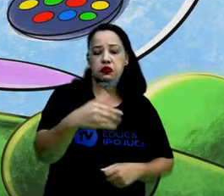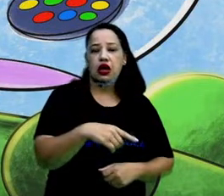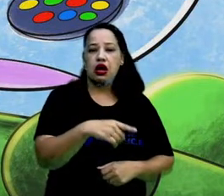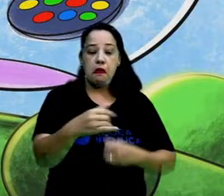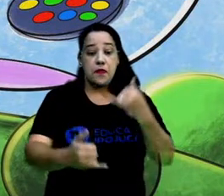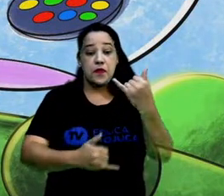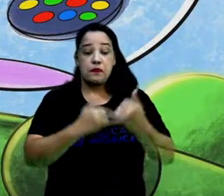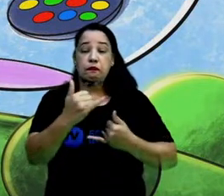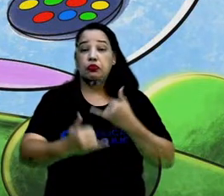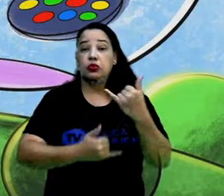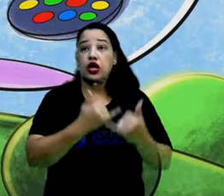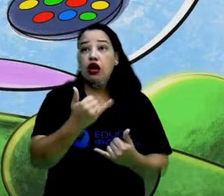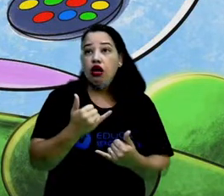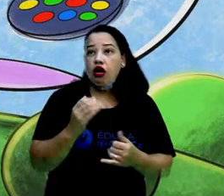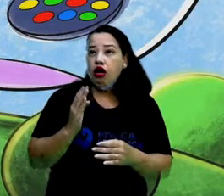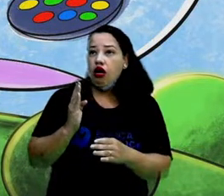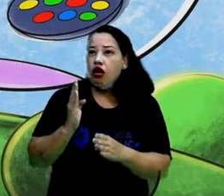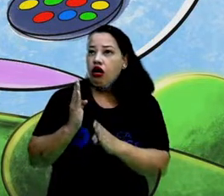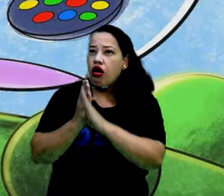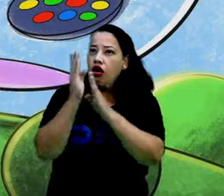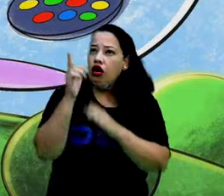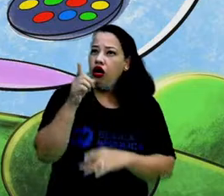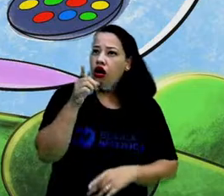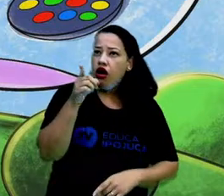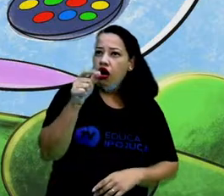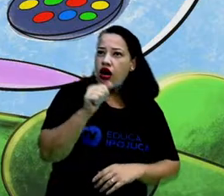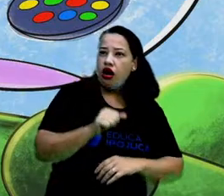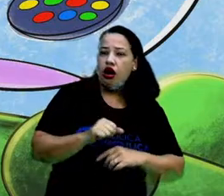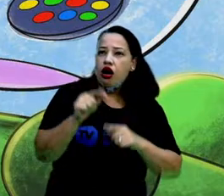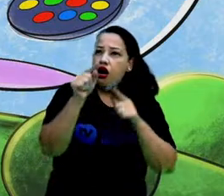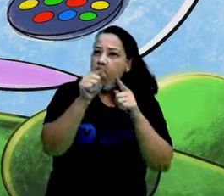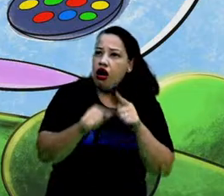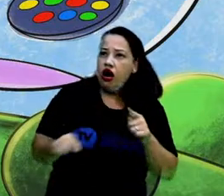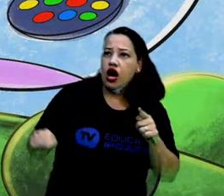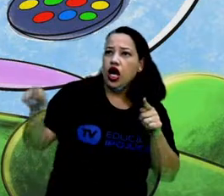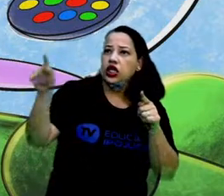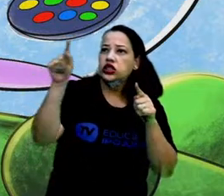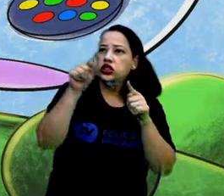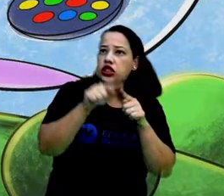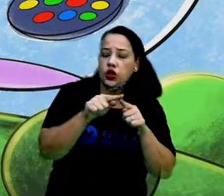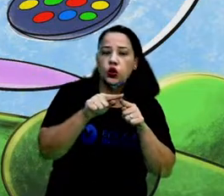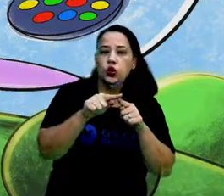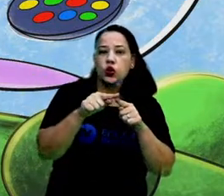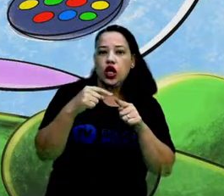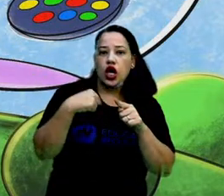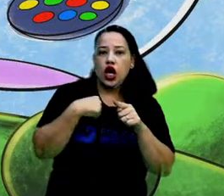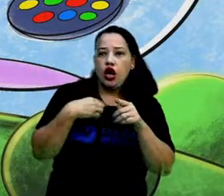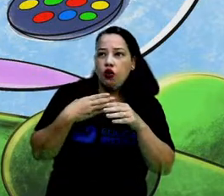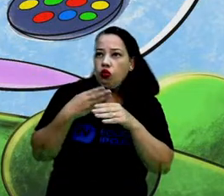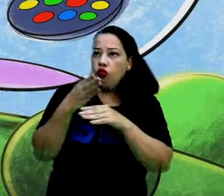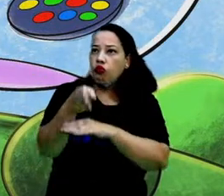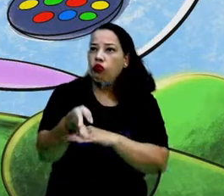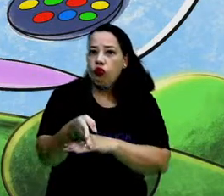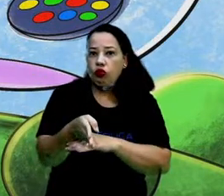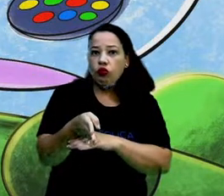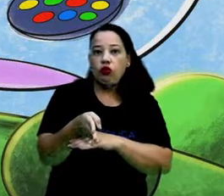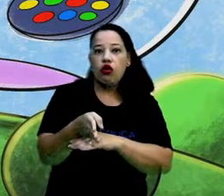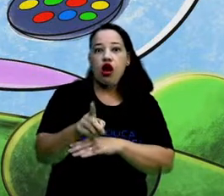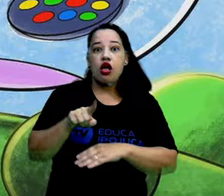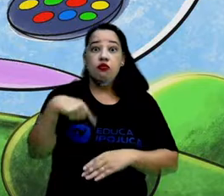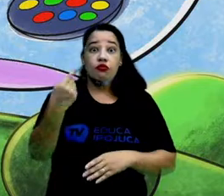brincando achou uma nave círculo espacial e pensou, agora é a hora de descobrir